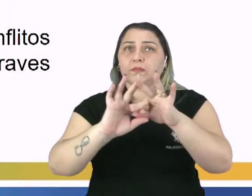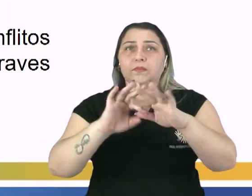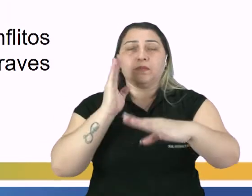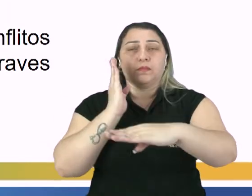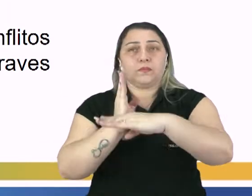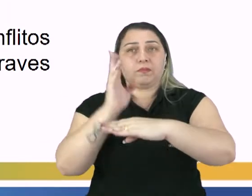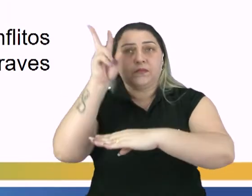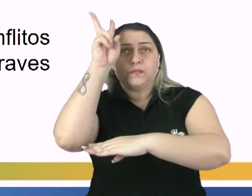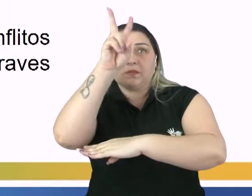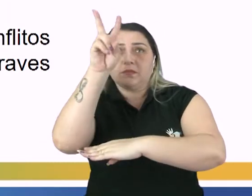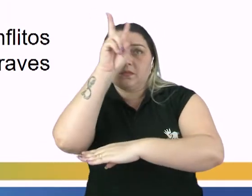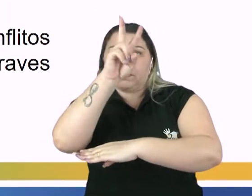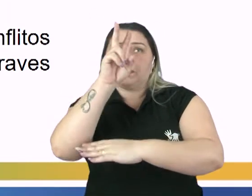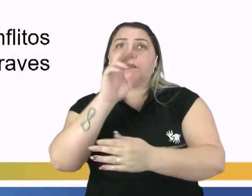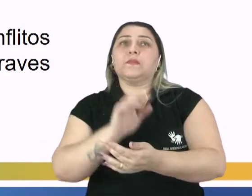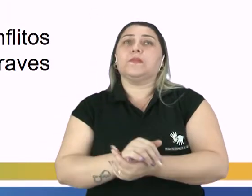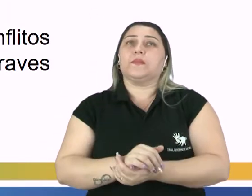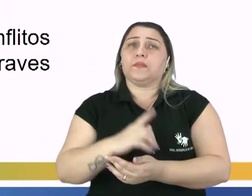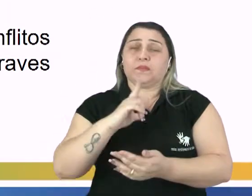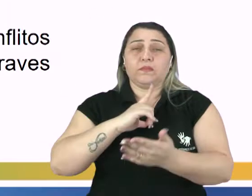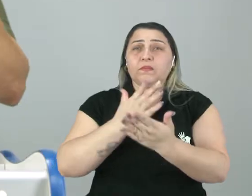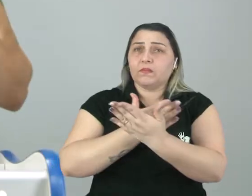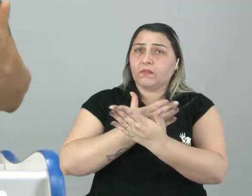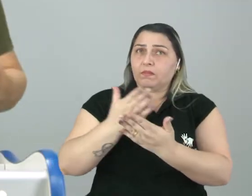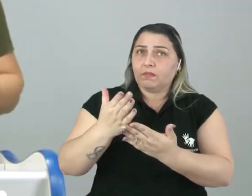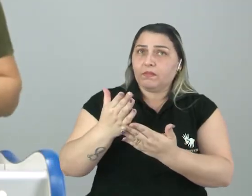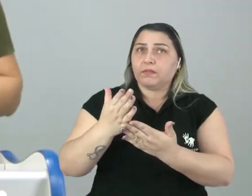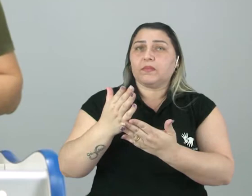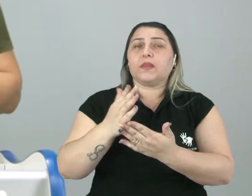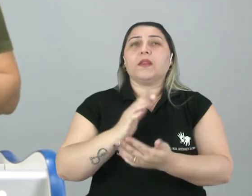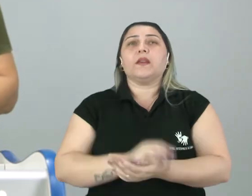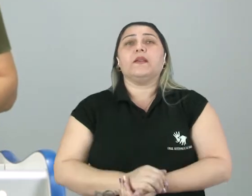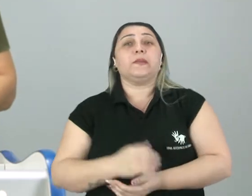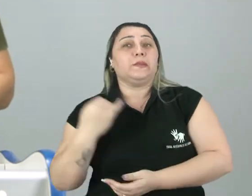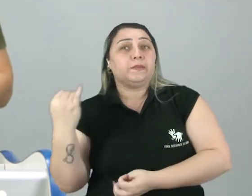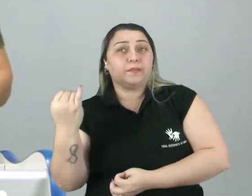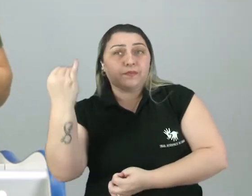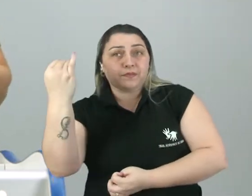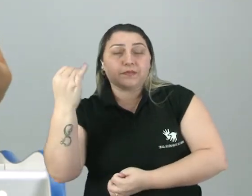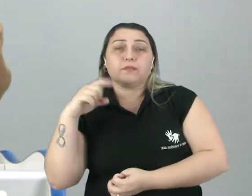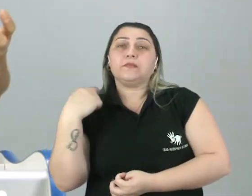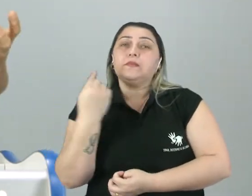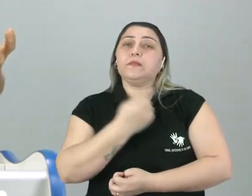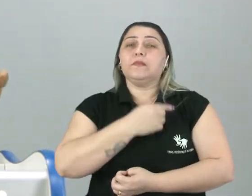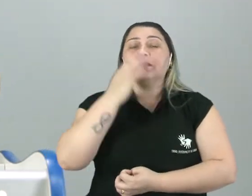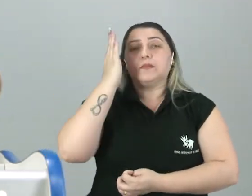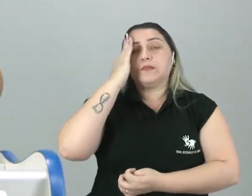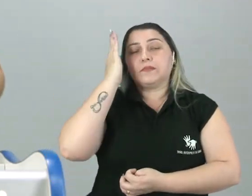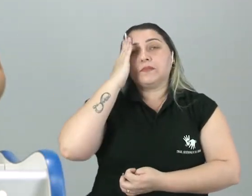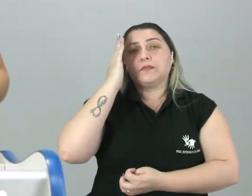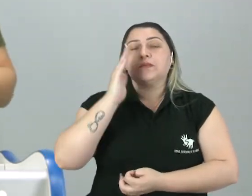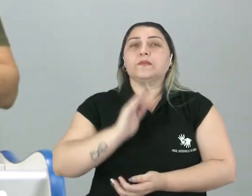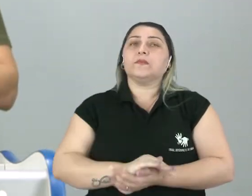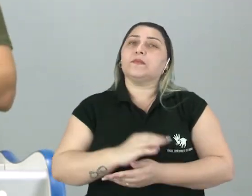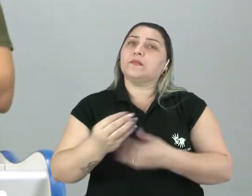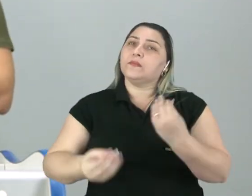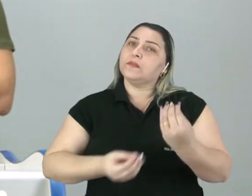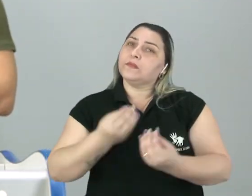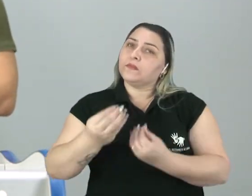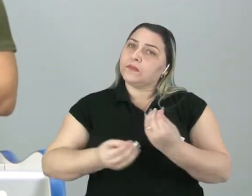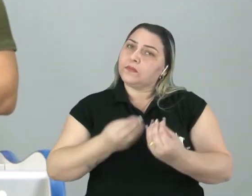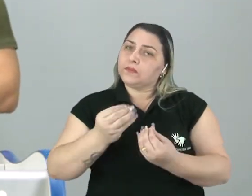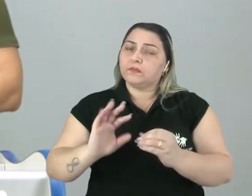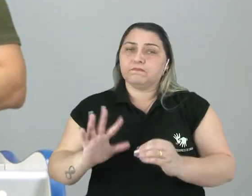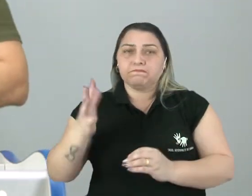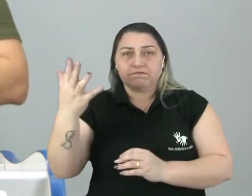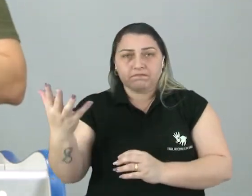Contexto histórico. O contexto histórico, o panorama histórico, é muito interessante para que a gente entenda como essa arte